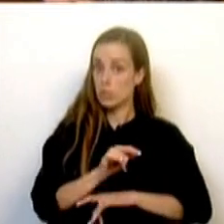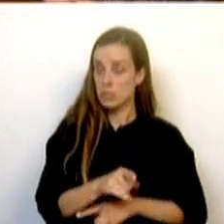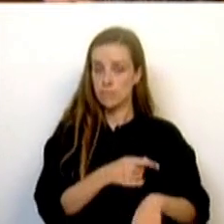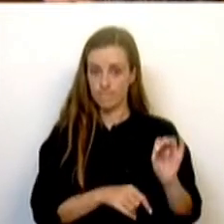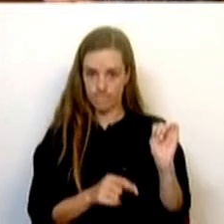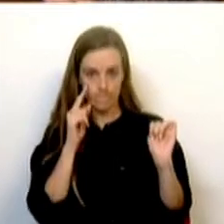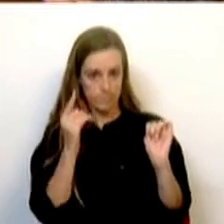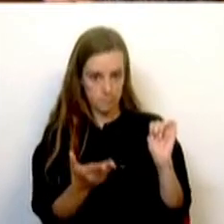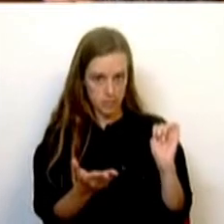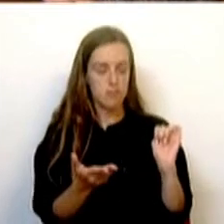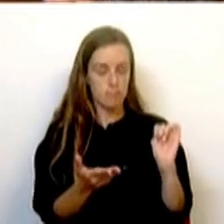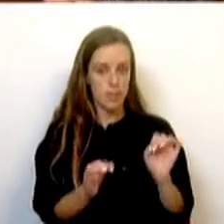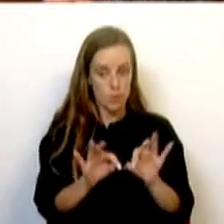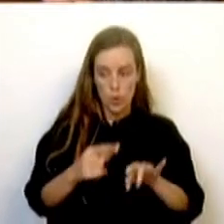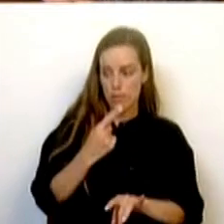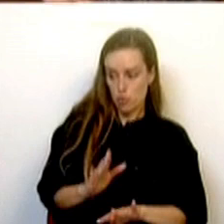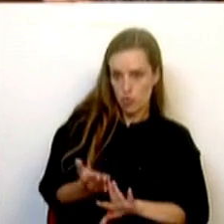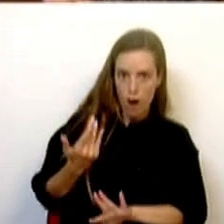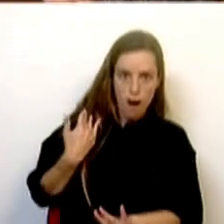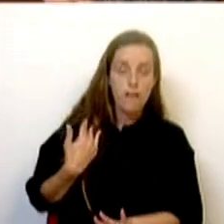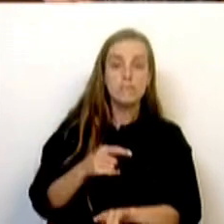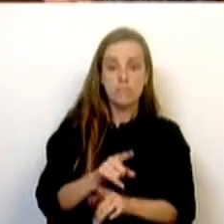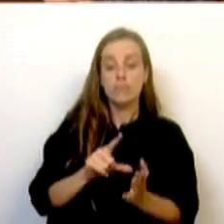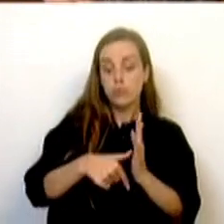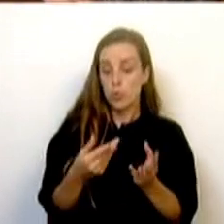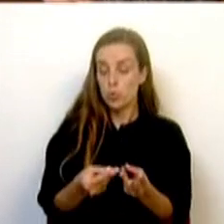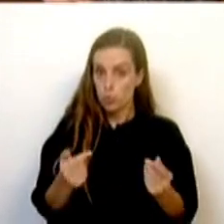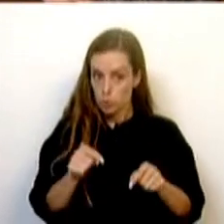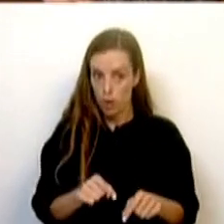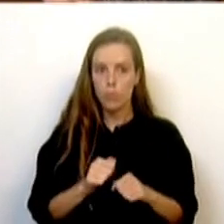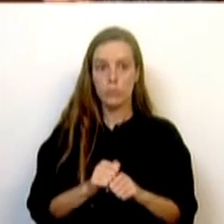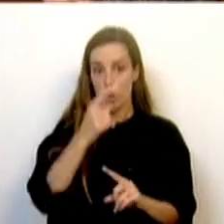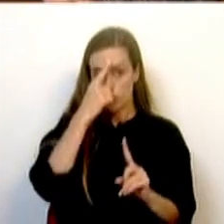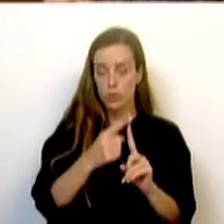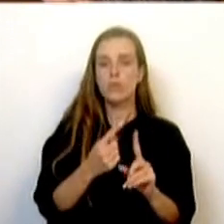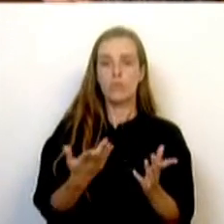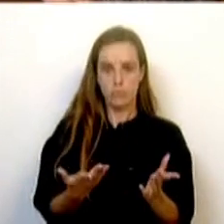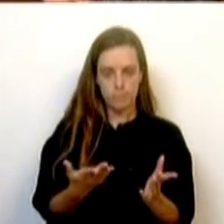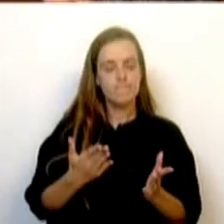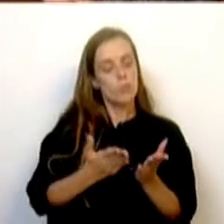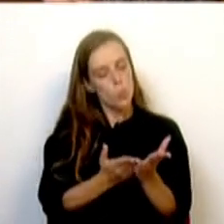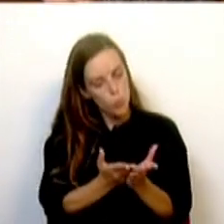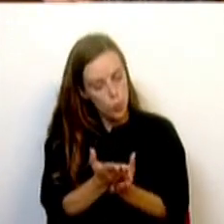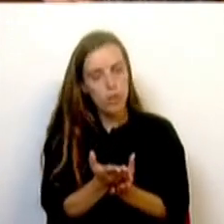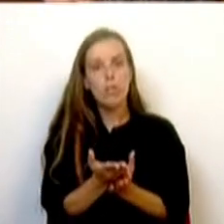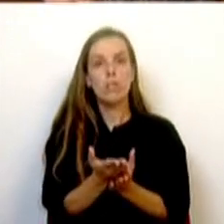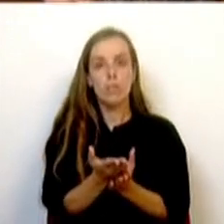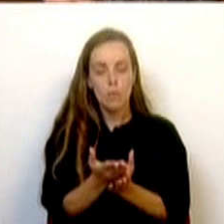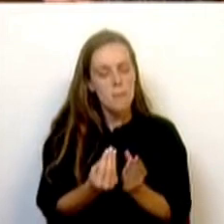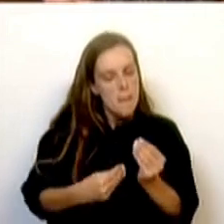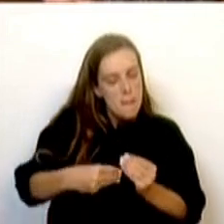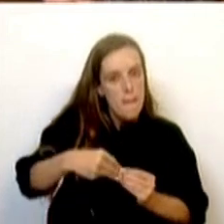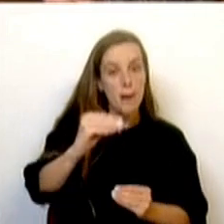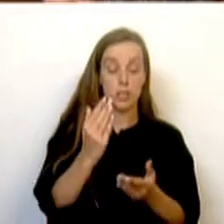Socialista apresentou, como já foi dito aqui, o seu projeto de resolução para continuar a fazer e fazer mais